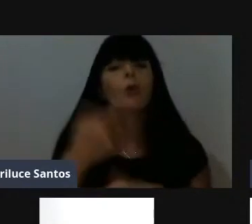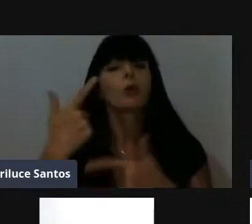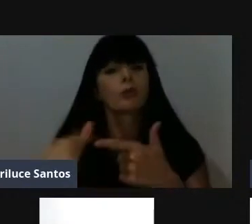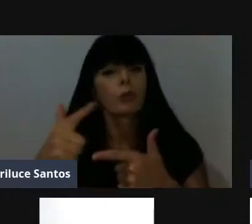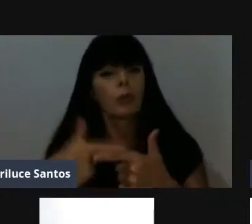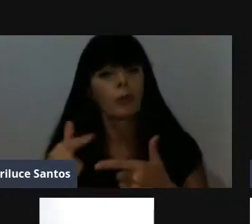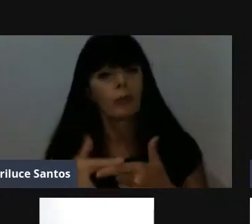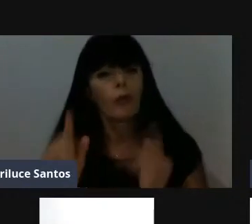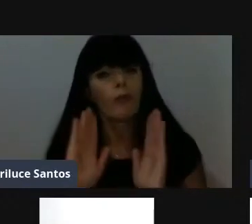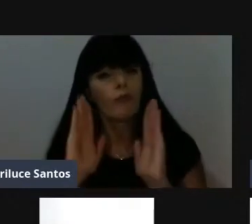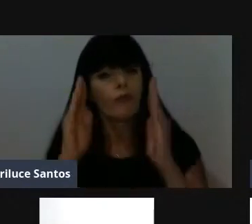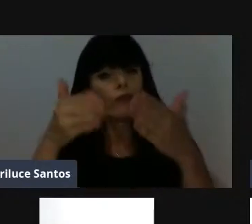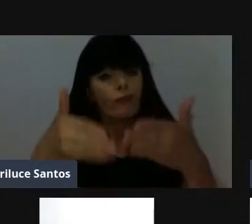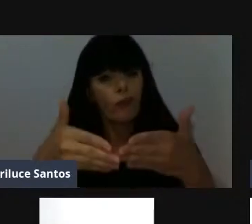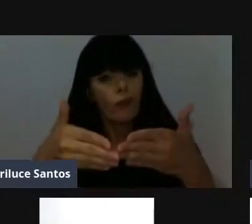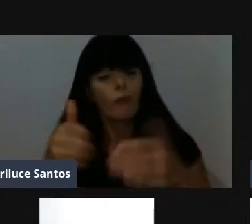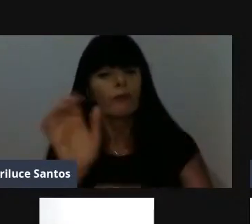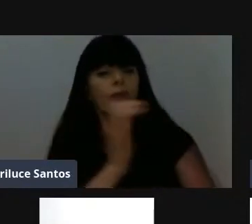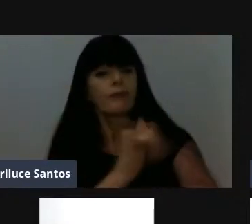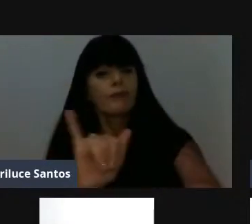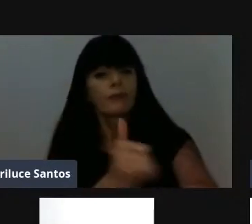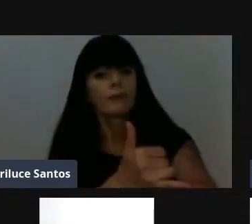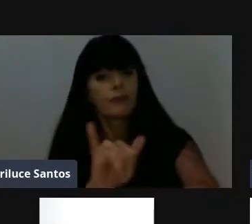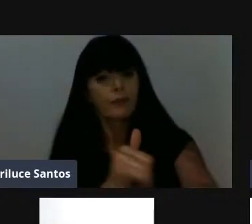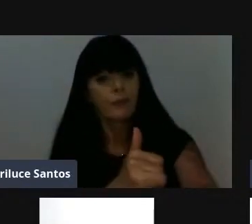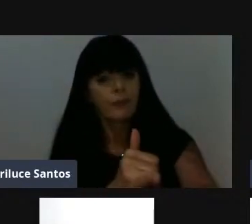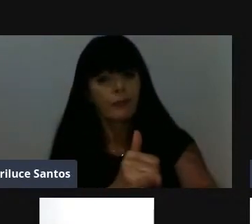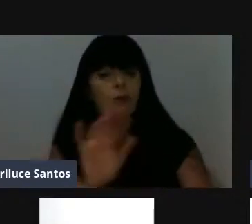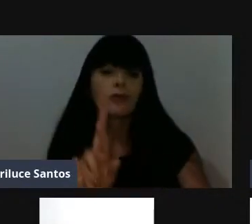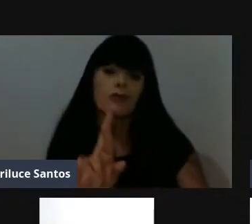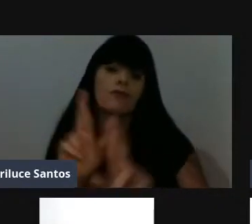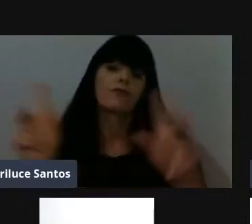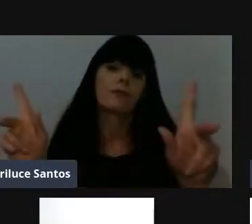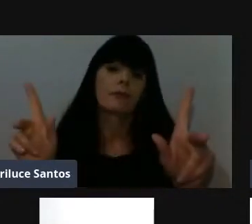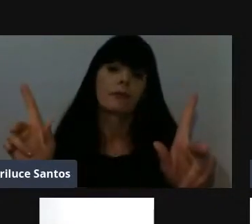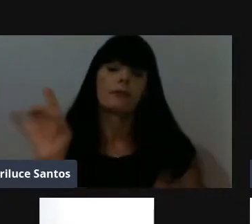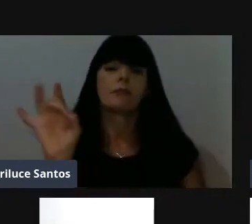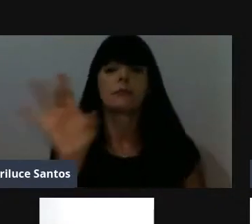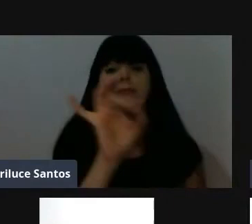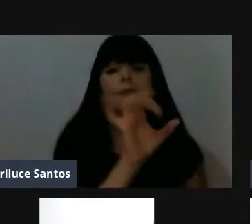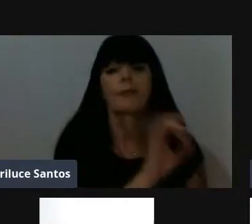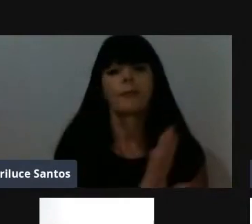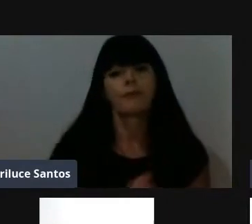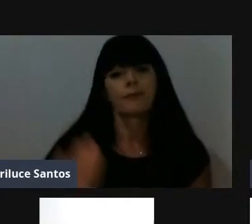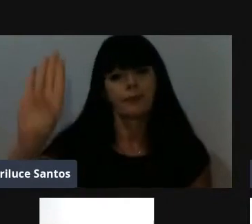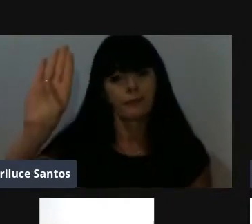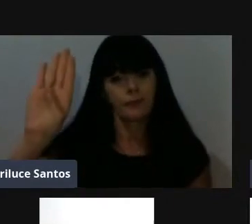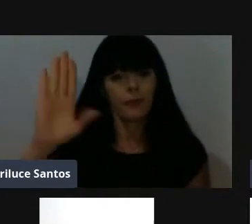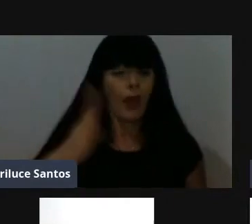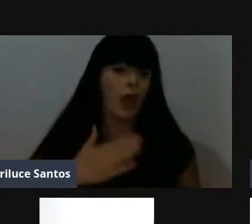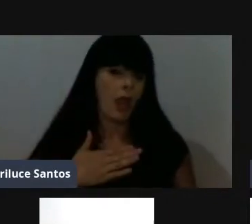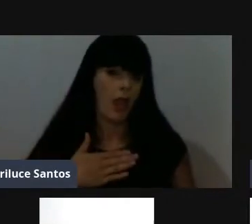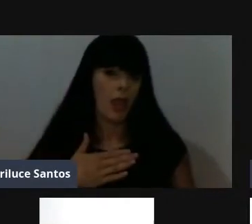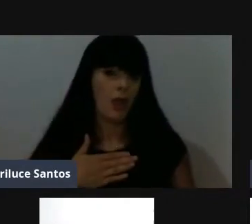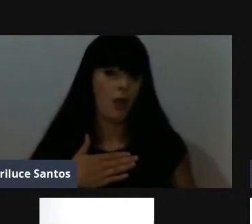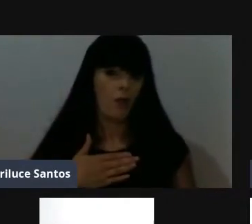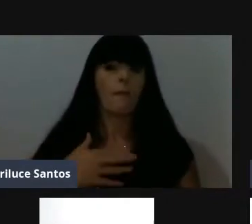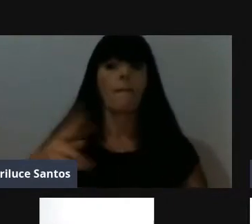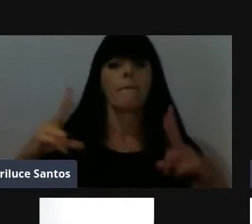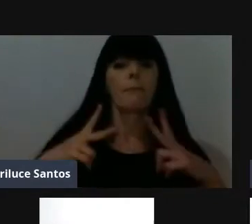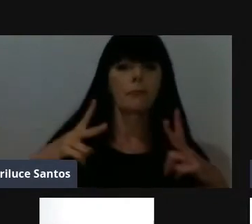eu foco, as estratégias, elas diferem de candidato a candidato. A minha particularmente, a minha, né,